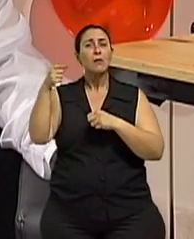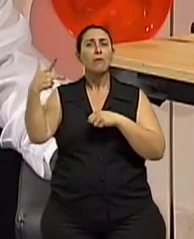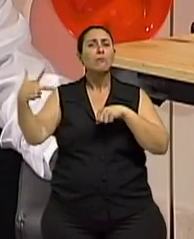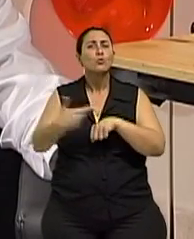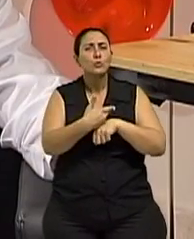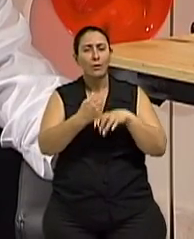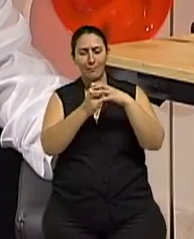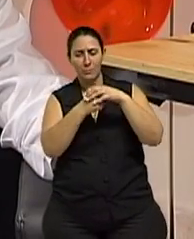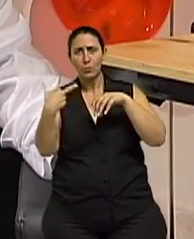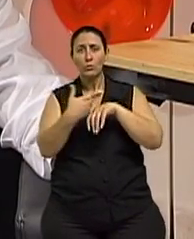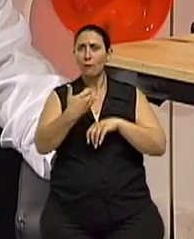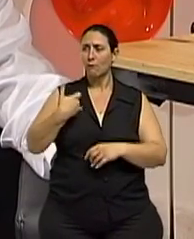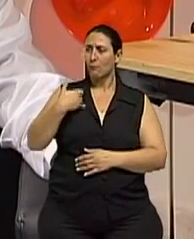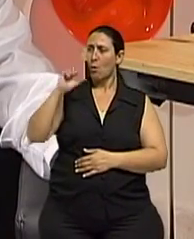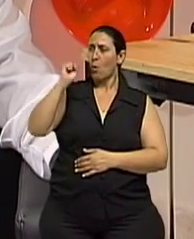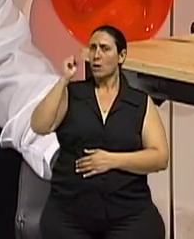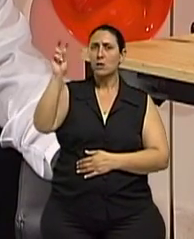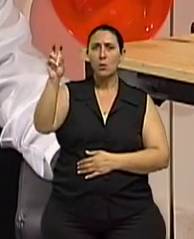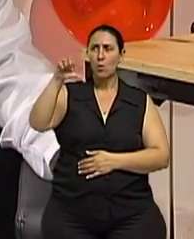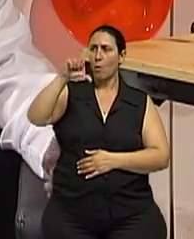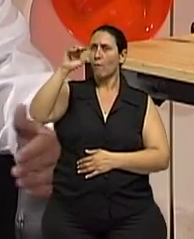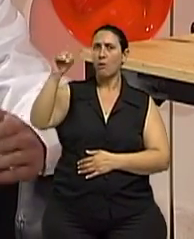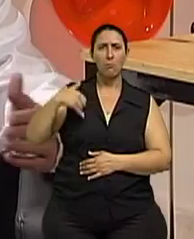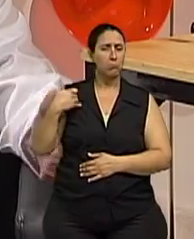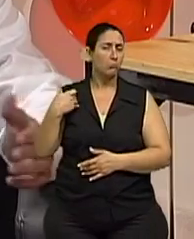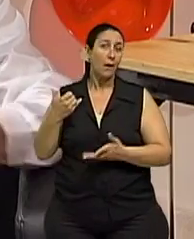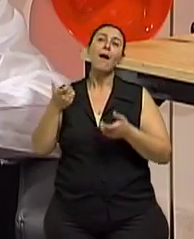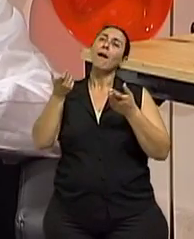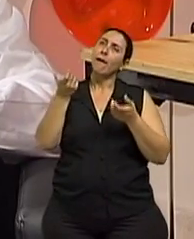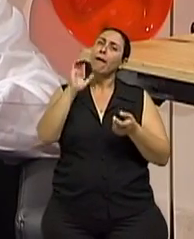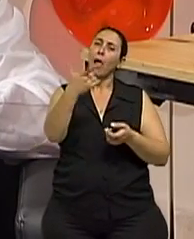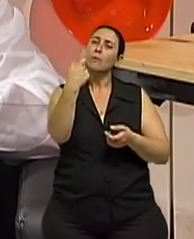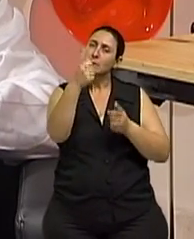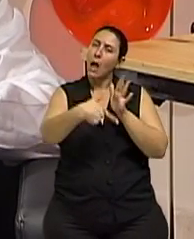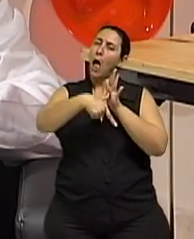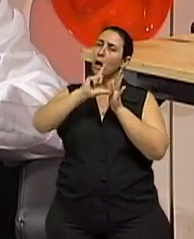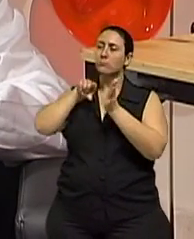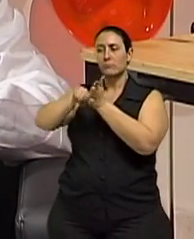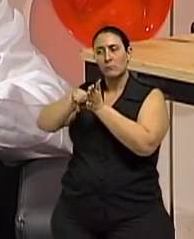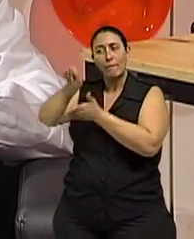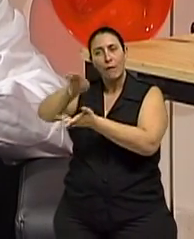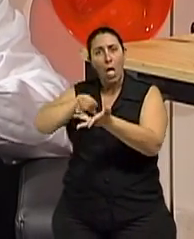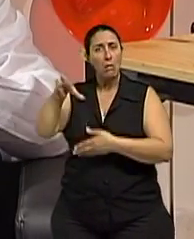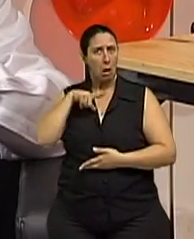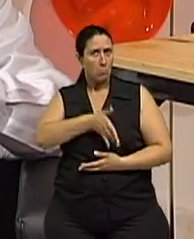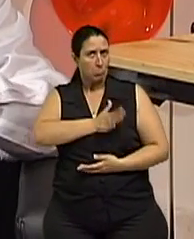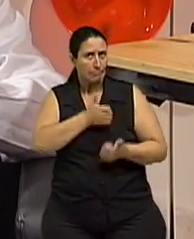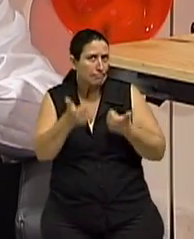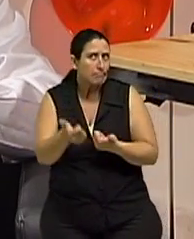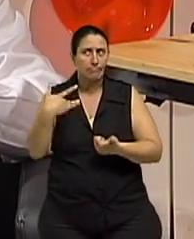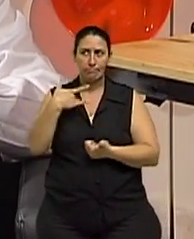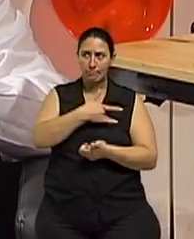85, 90 anos de Pode se fazer. Claro que tem que ter uma avaliação... Perfeito. ...cardiológica, clínica, antes de qualquer